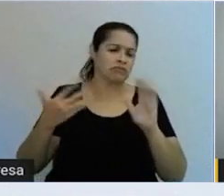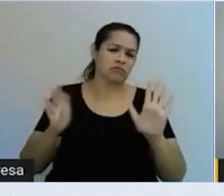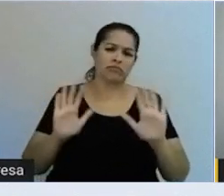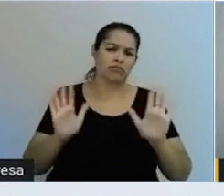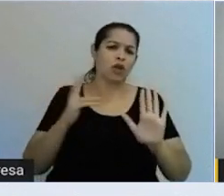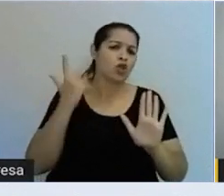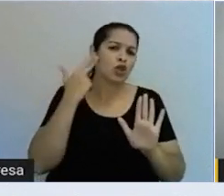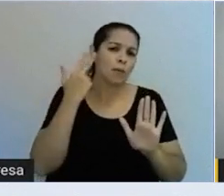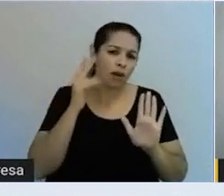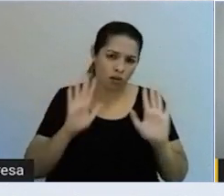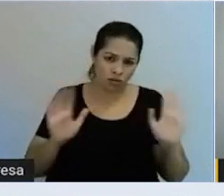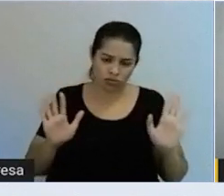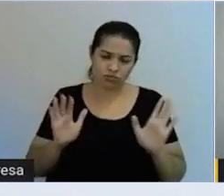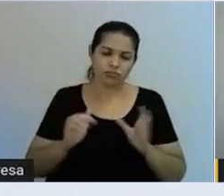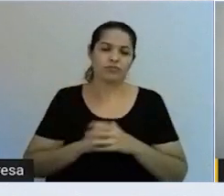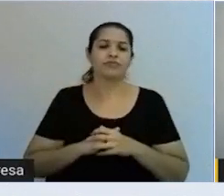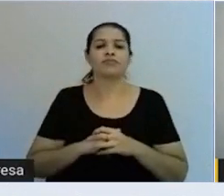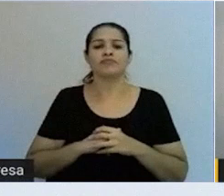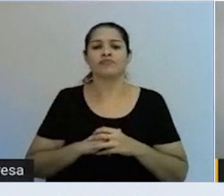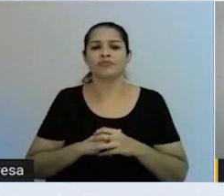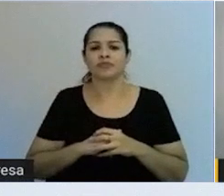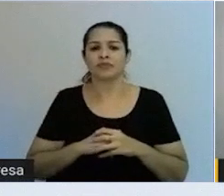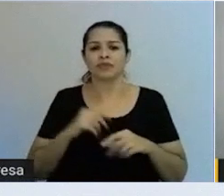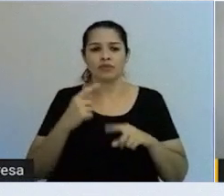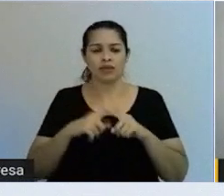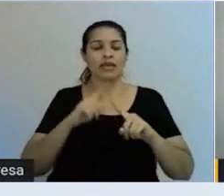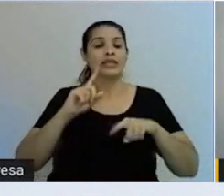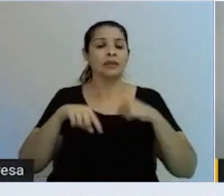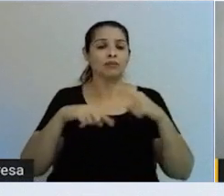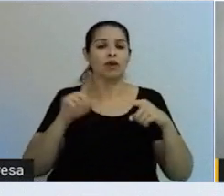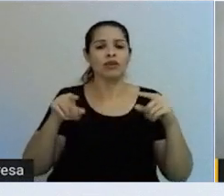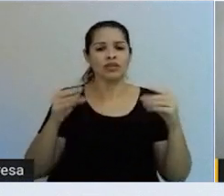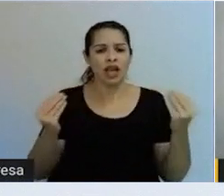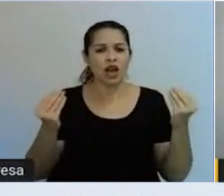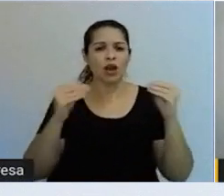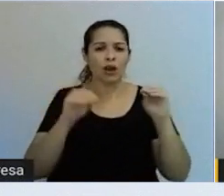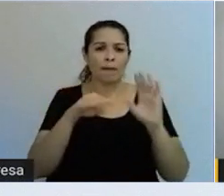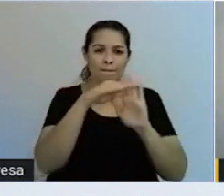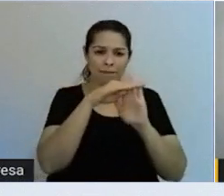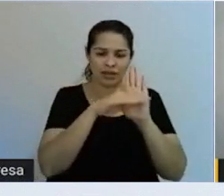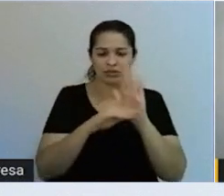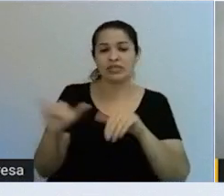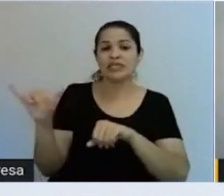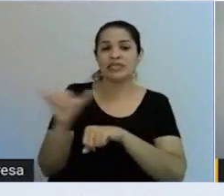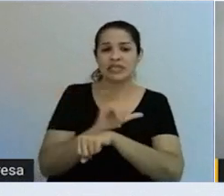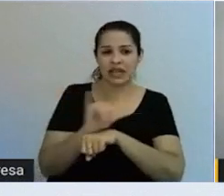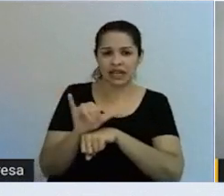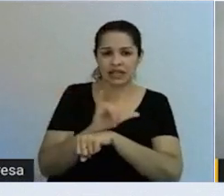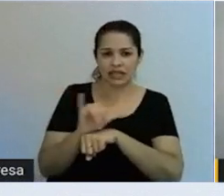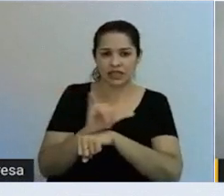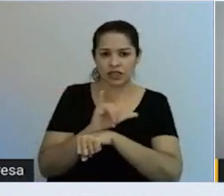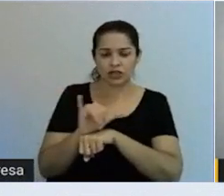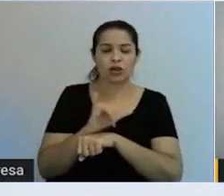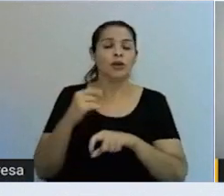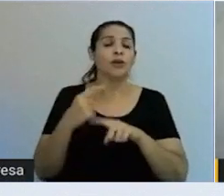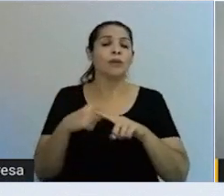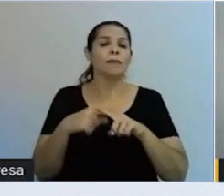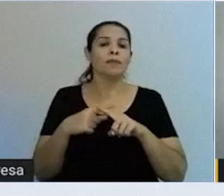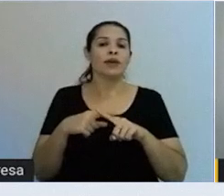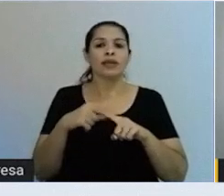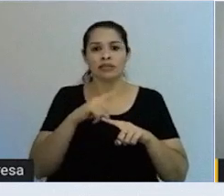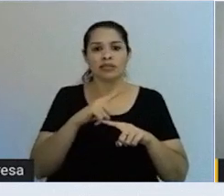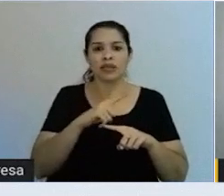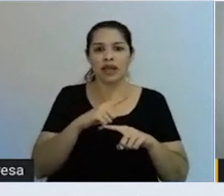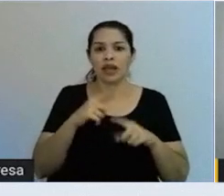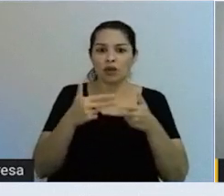colocado depois num planejamento estratégico lá, porque tem itens que vai ter que caminhar junto. Tem